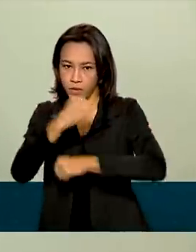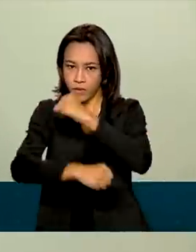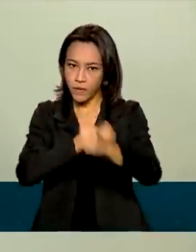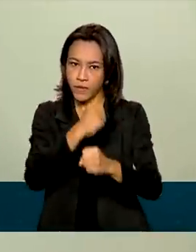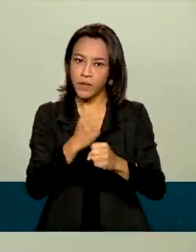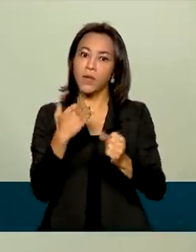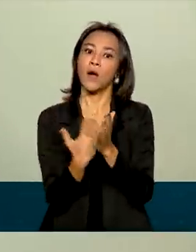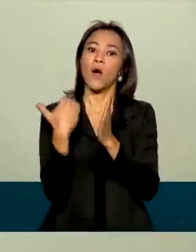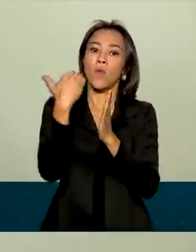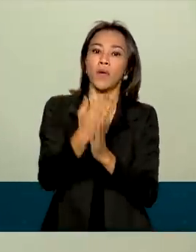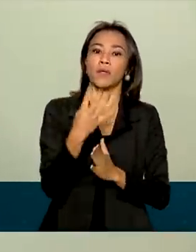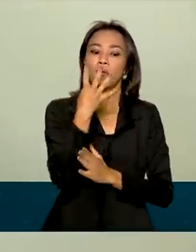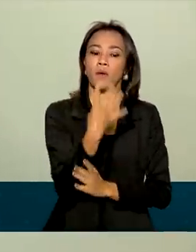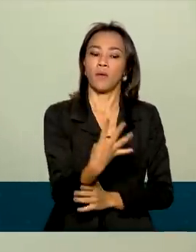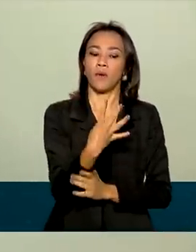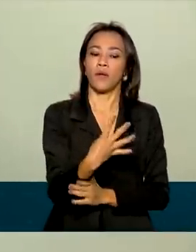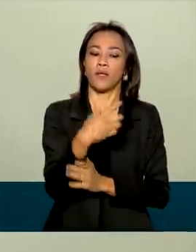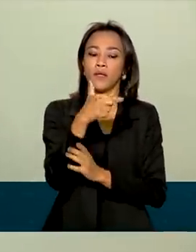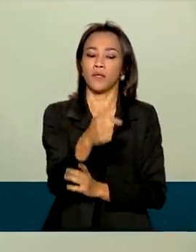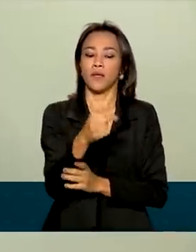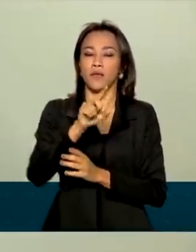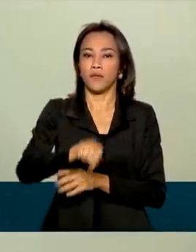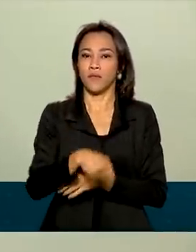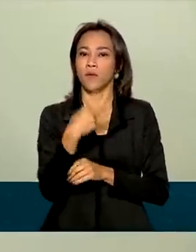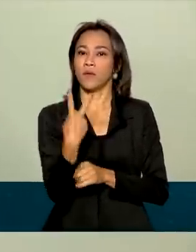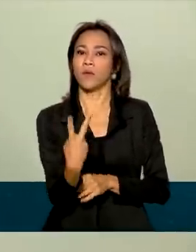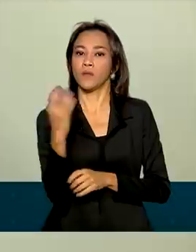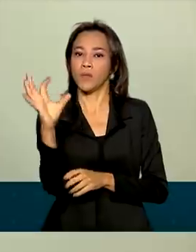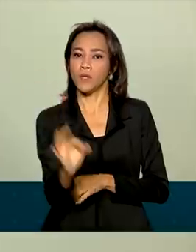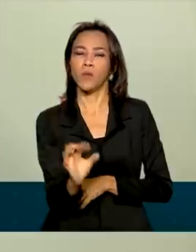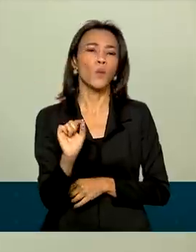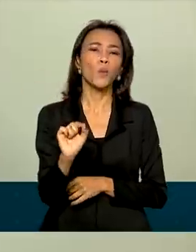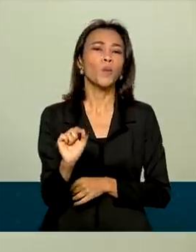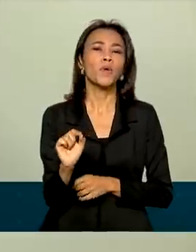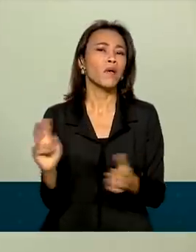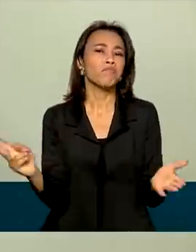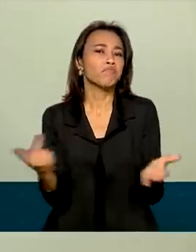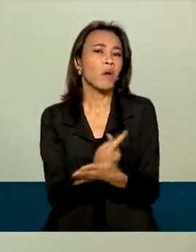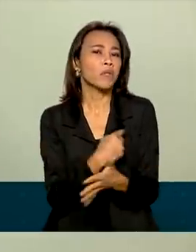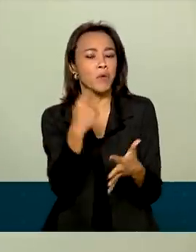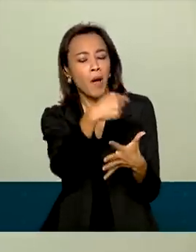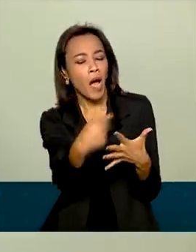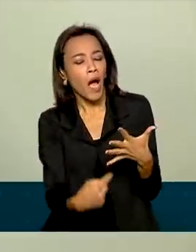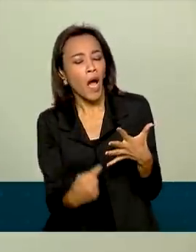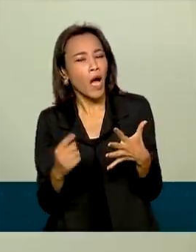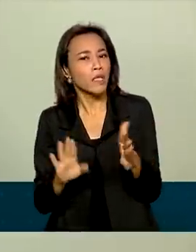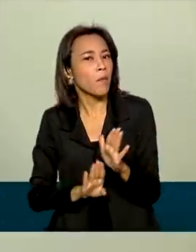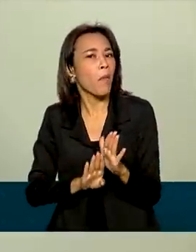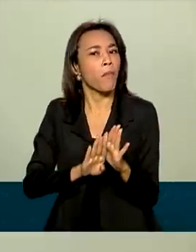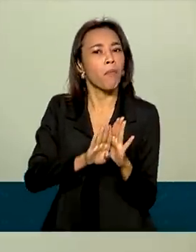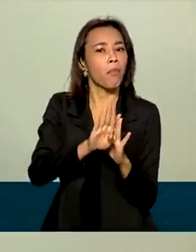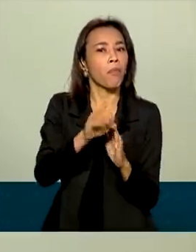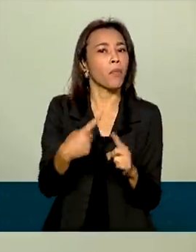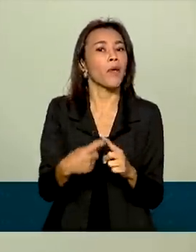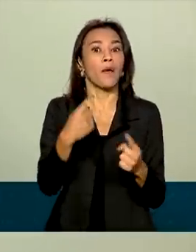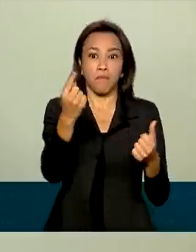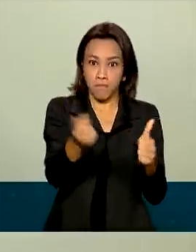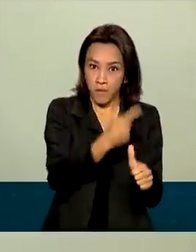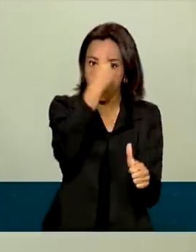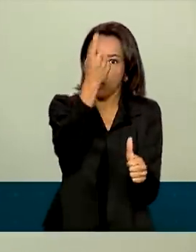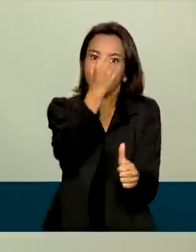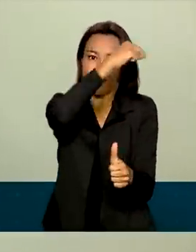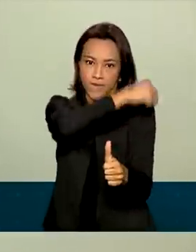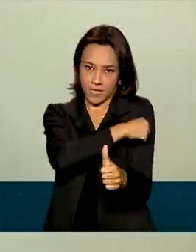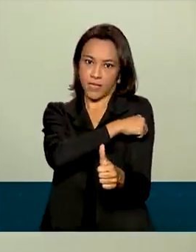47,2%. Bom, entre os fatores que contribuíram para essa alta da confiança, podemos destacar a vacinação em massa,